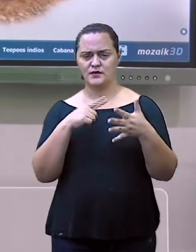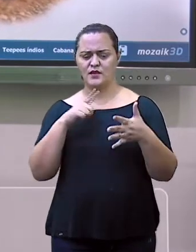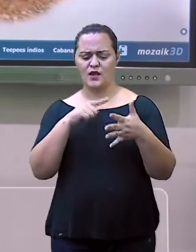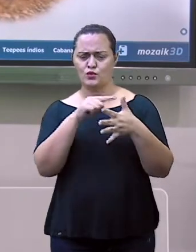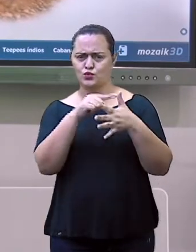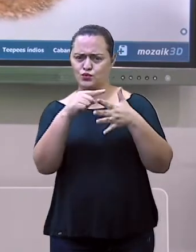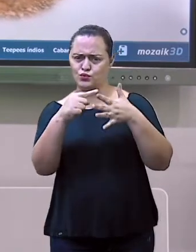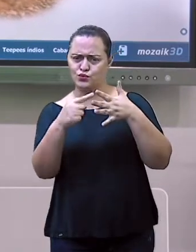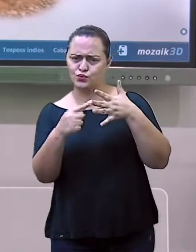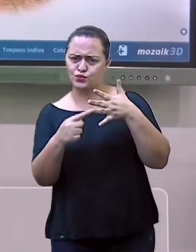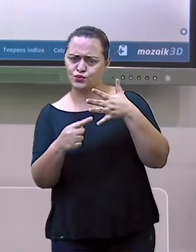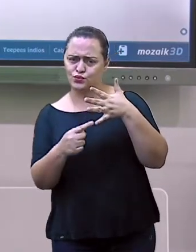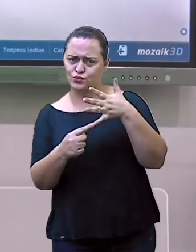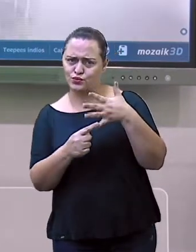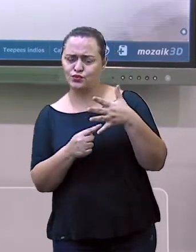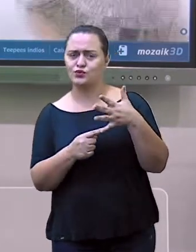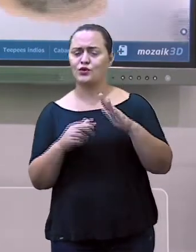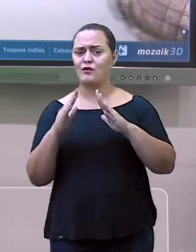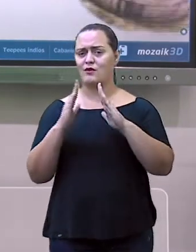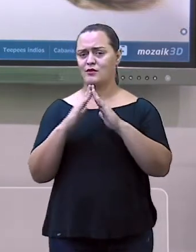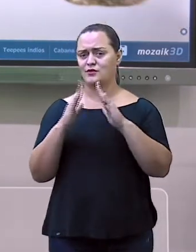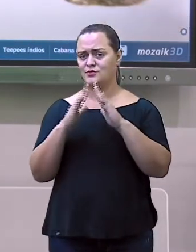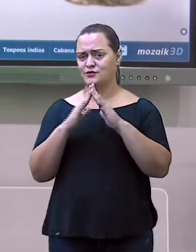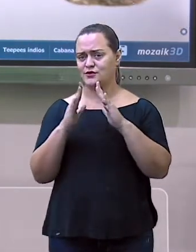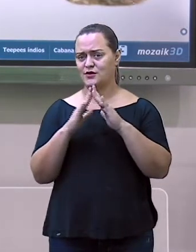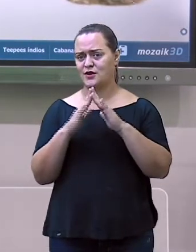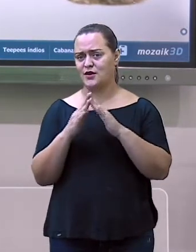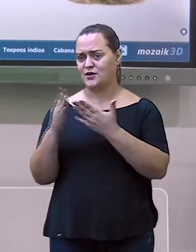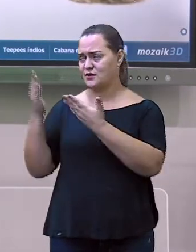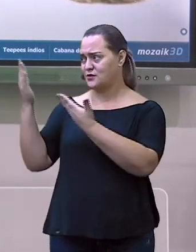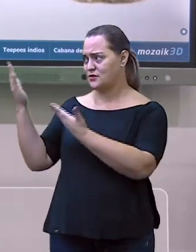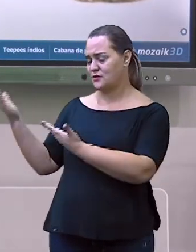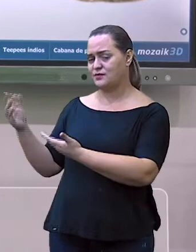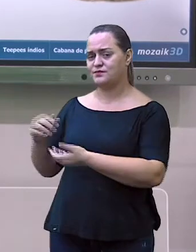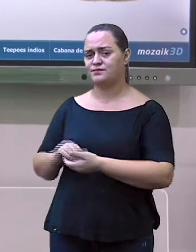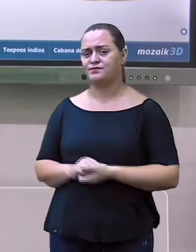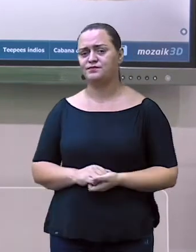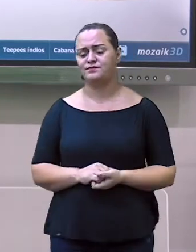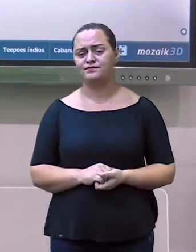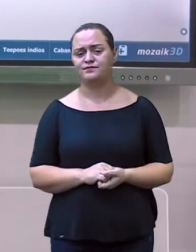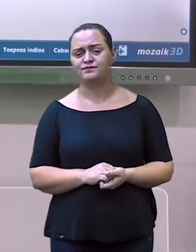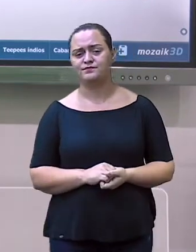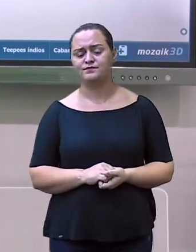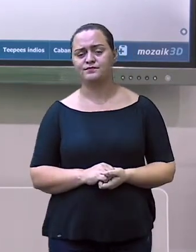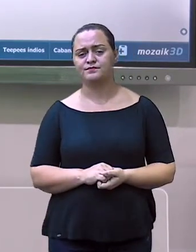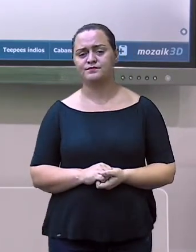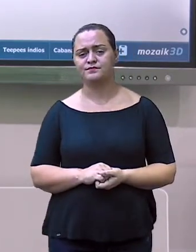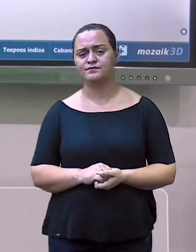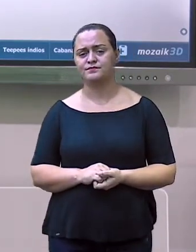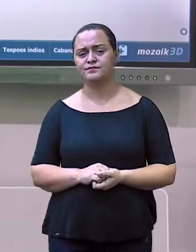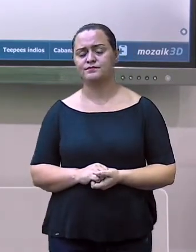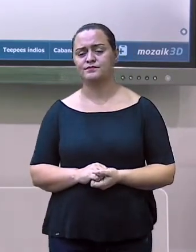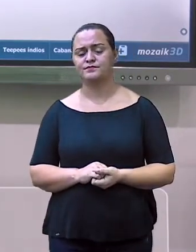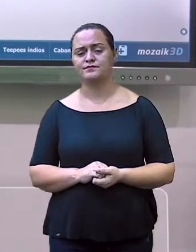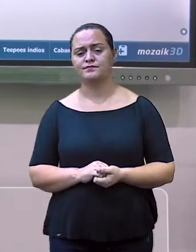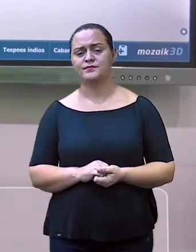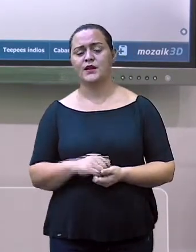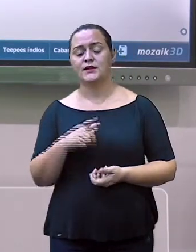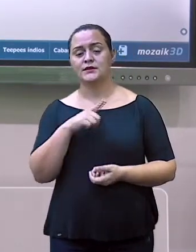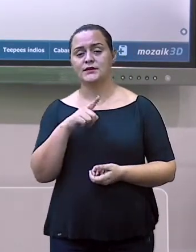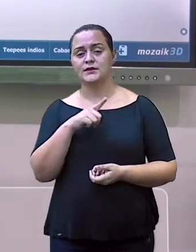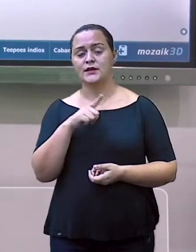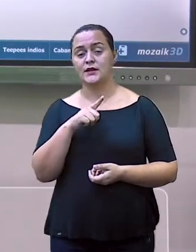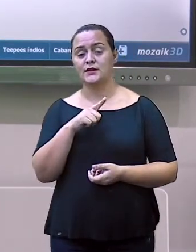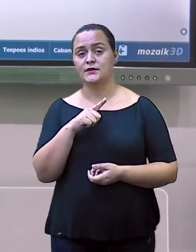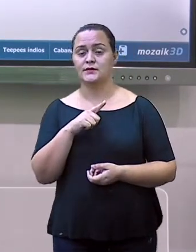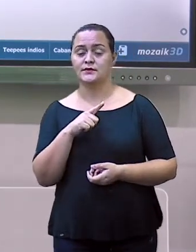de habitação. A oca, a casa de palafita, o igru, também tem as